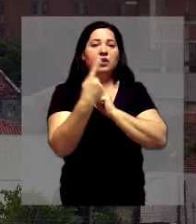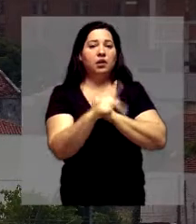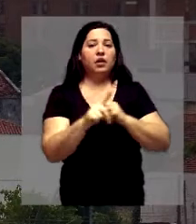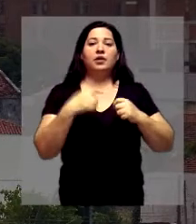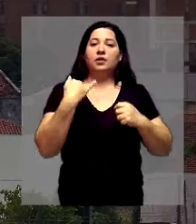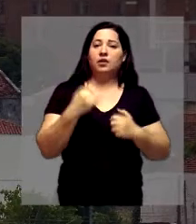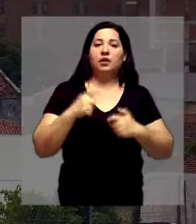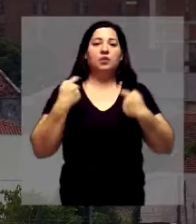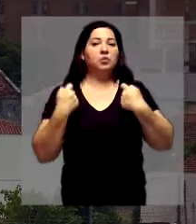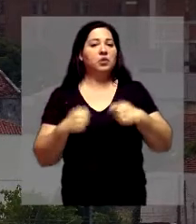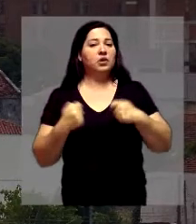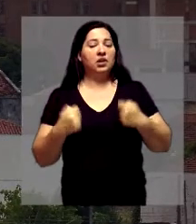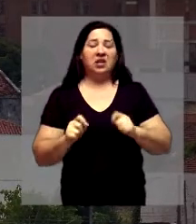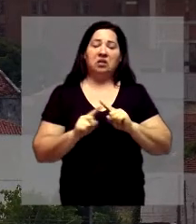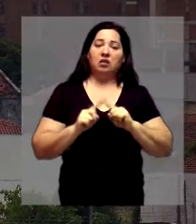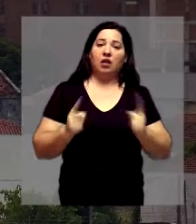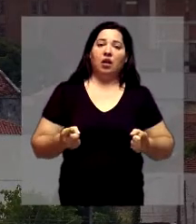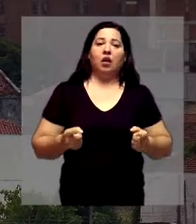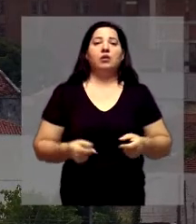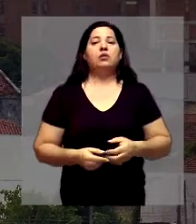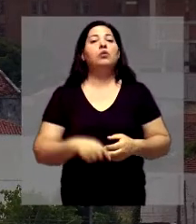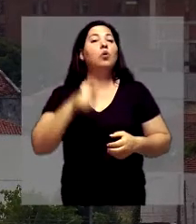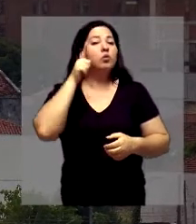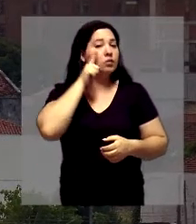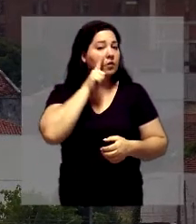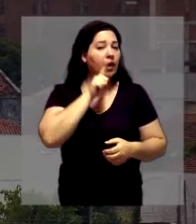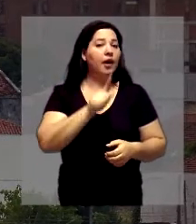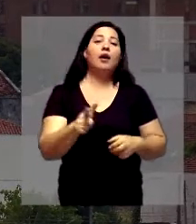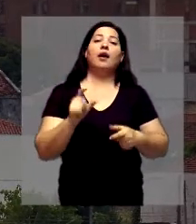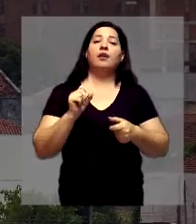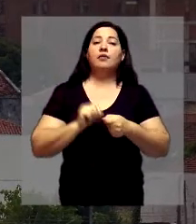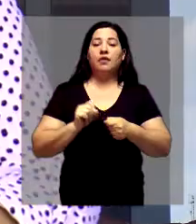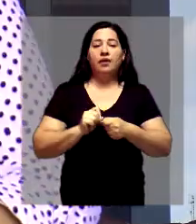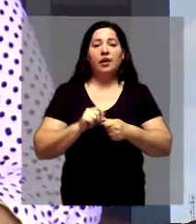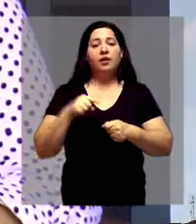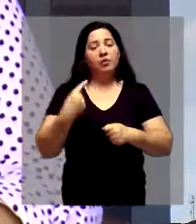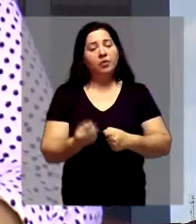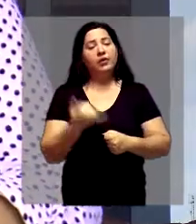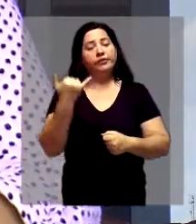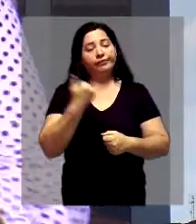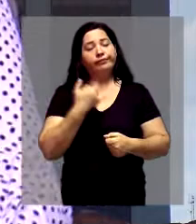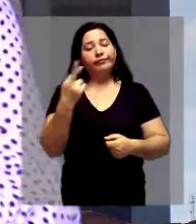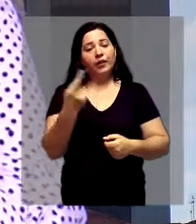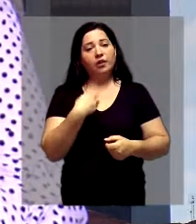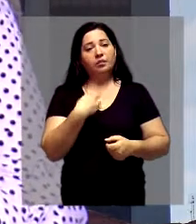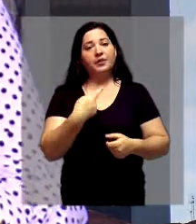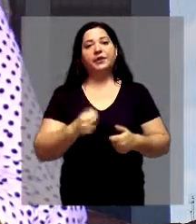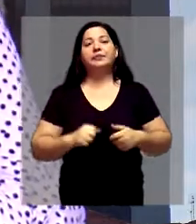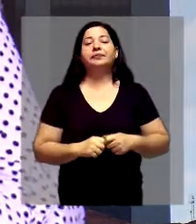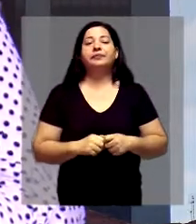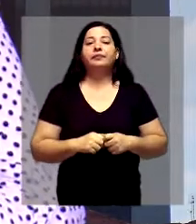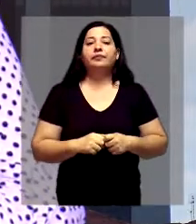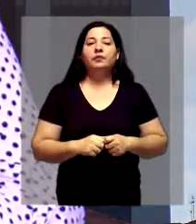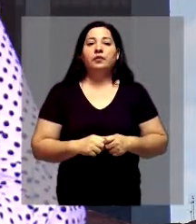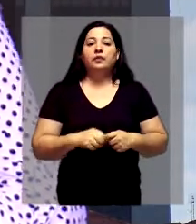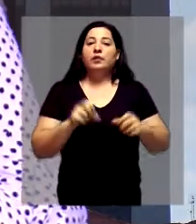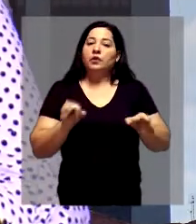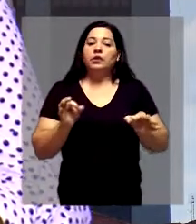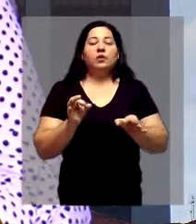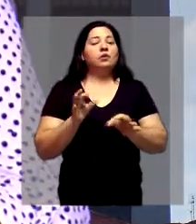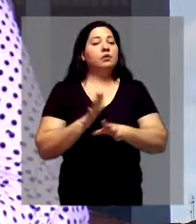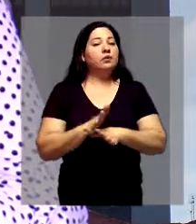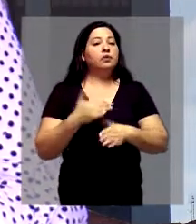necessário, se não é, se dá pra estar atendendo a população e vai me dar um retorno. E assim, como que você tem se preparado pra